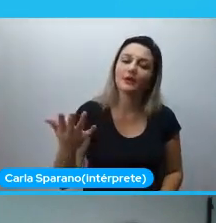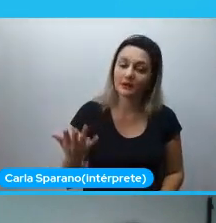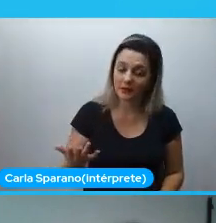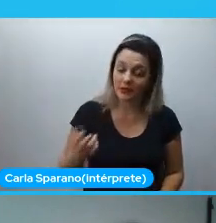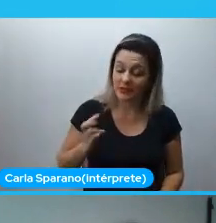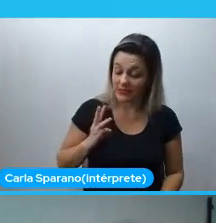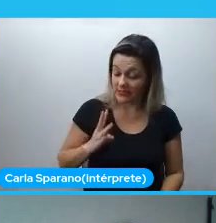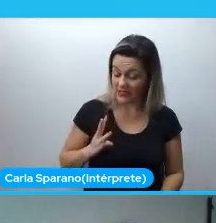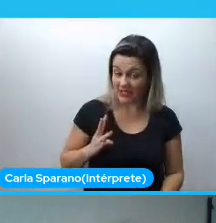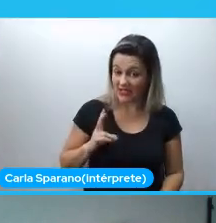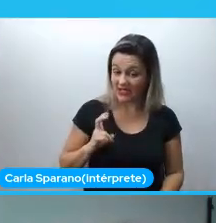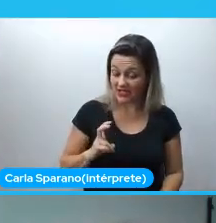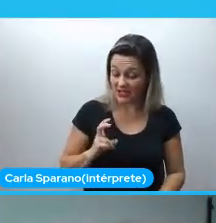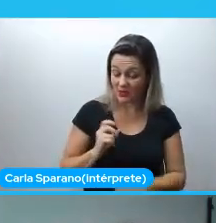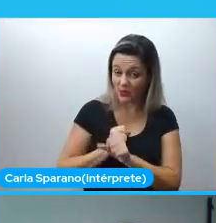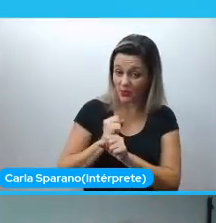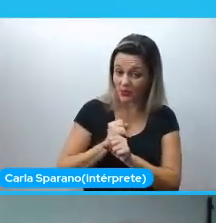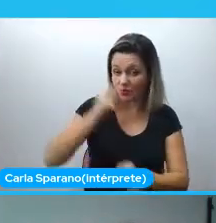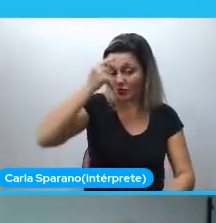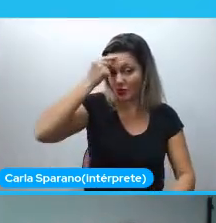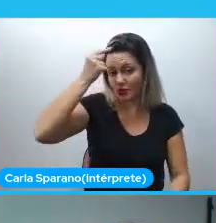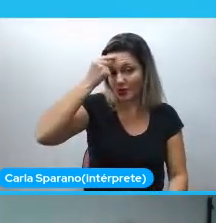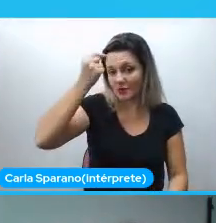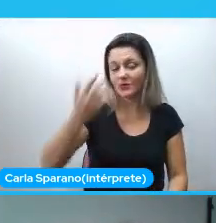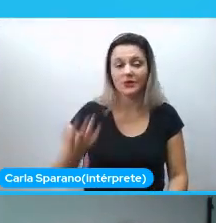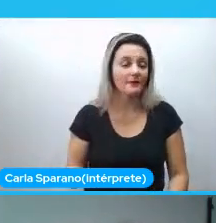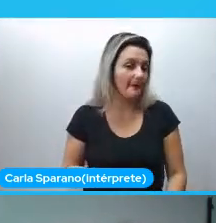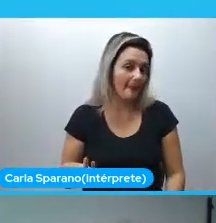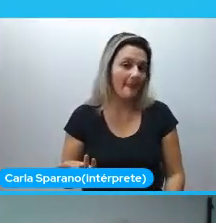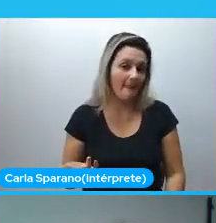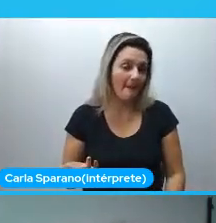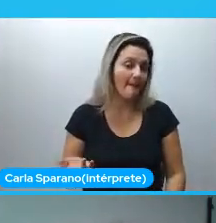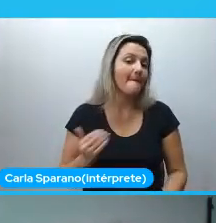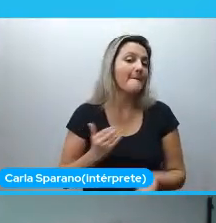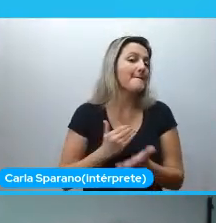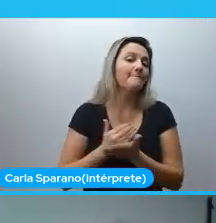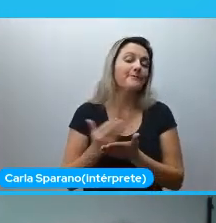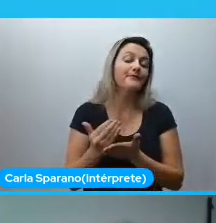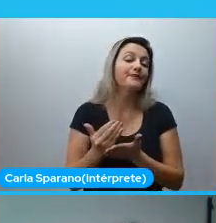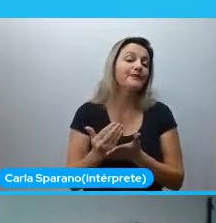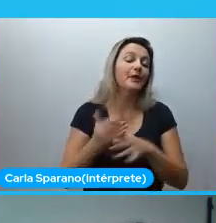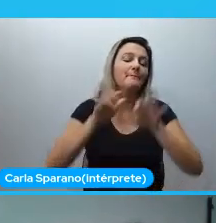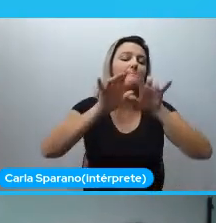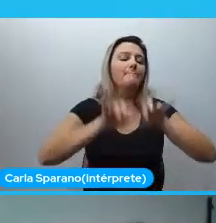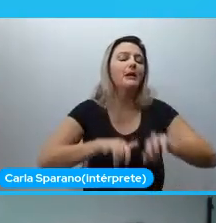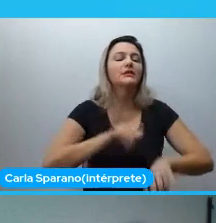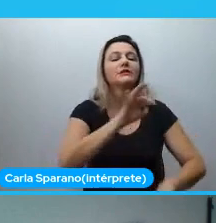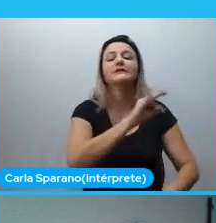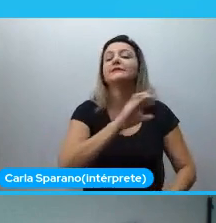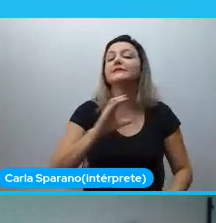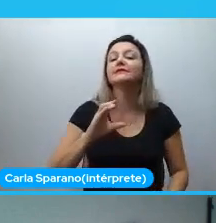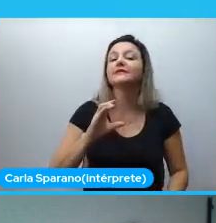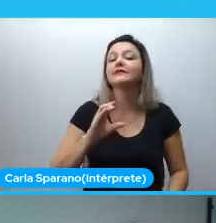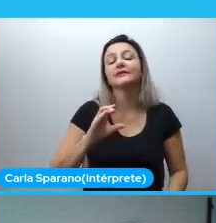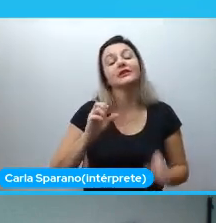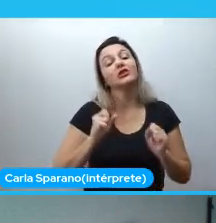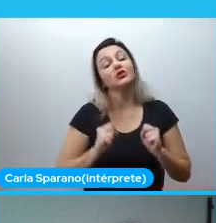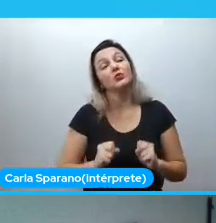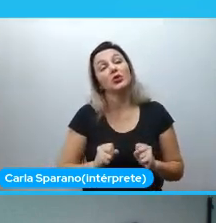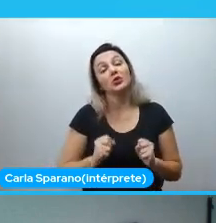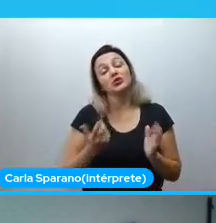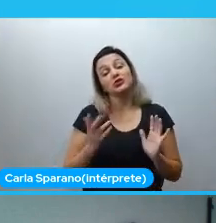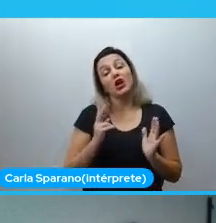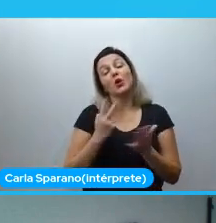três, cinco anos numa graduação e você começou a fazer o seu TCC, é possível que você não saiba o que você quer,